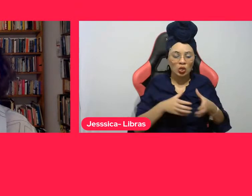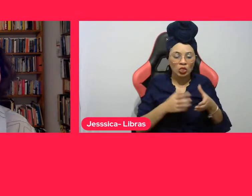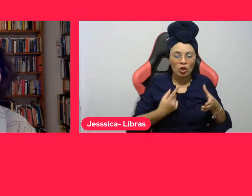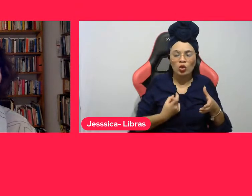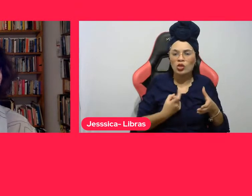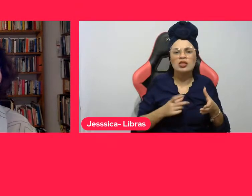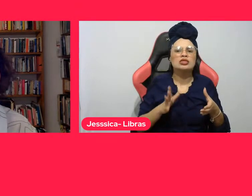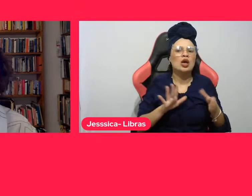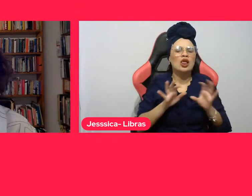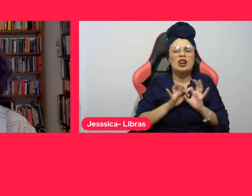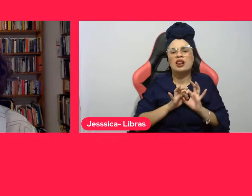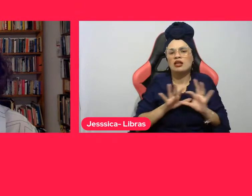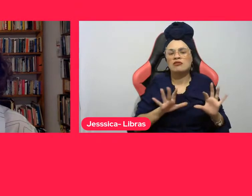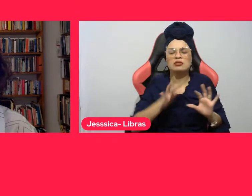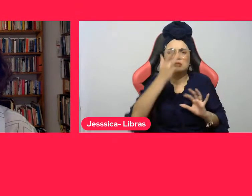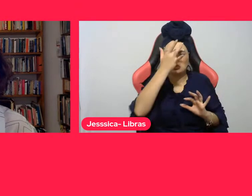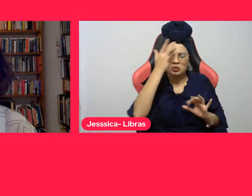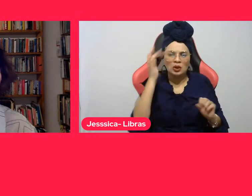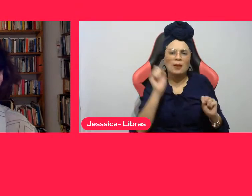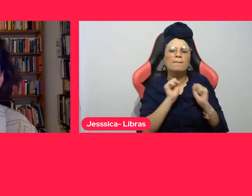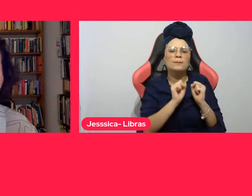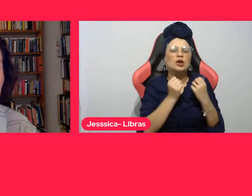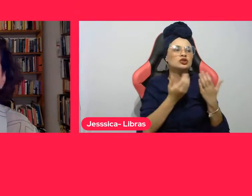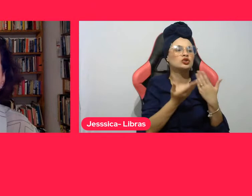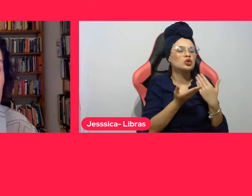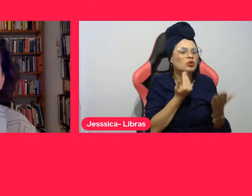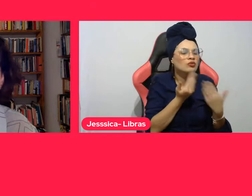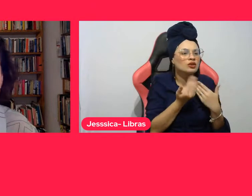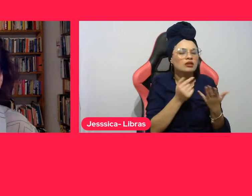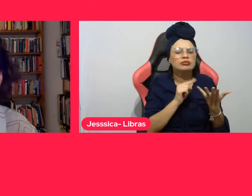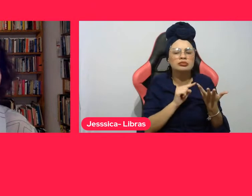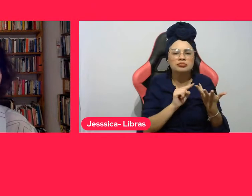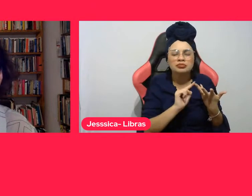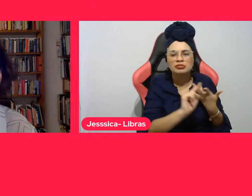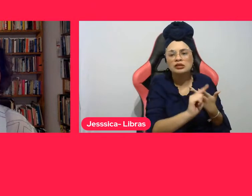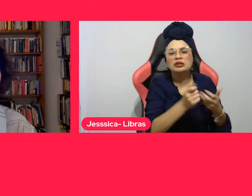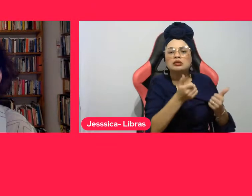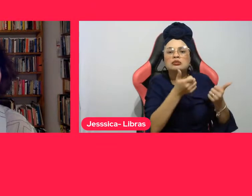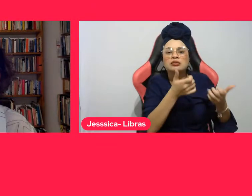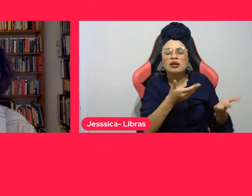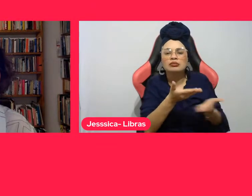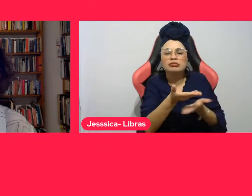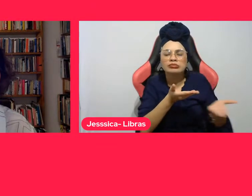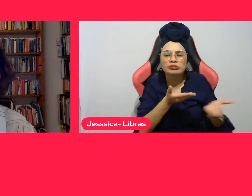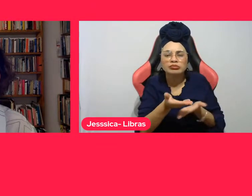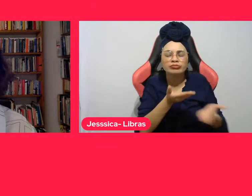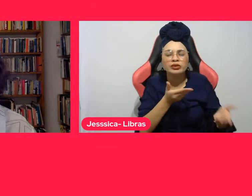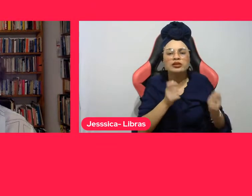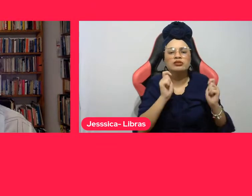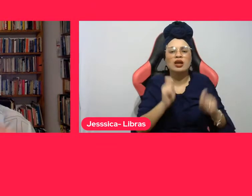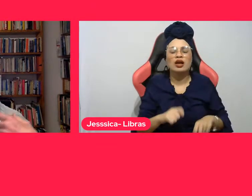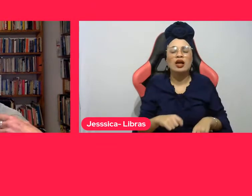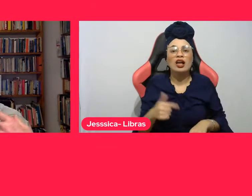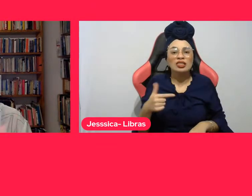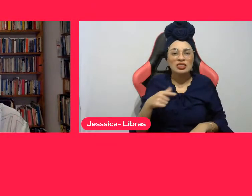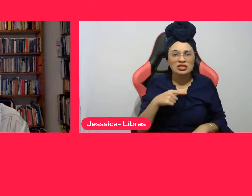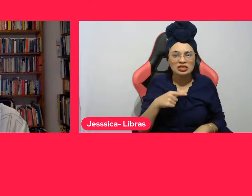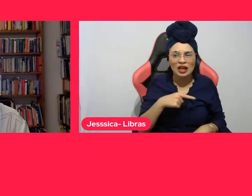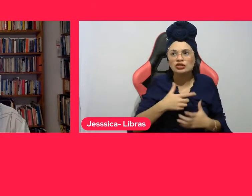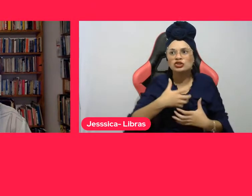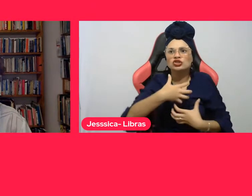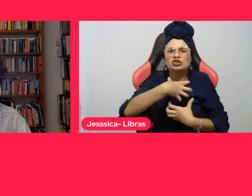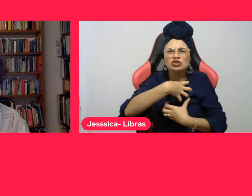visitante pode interagir, dialogar com experiências que não são possíveis em outros espaços. Através de